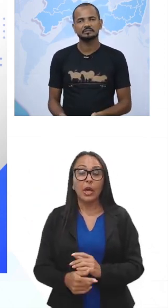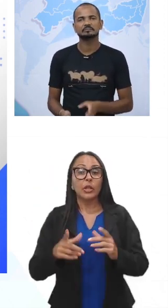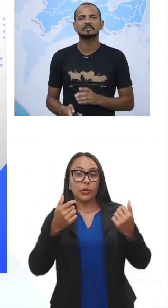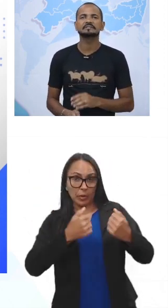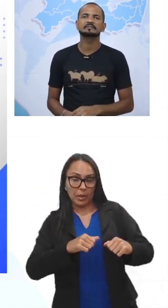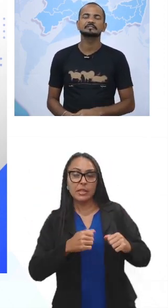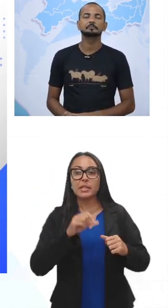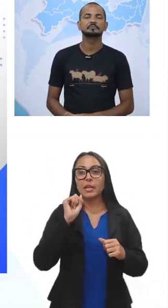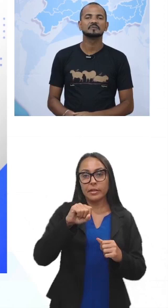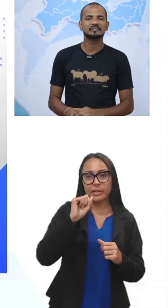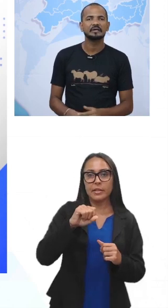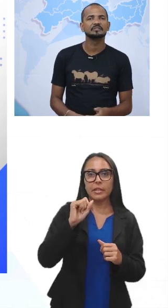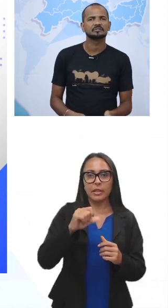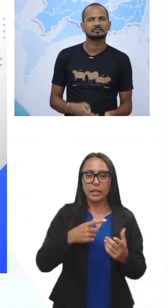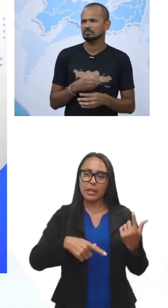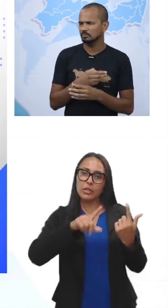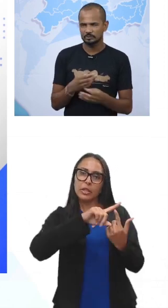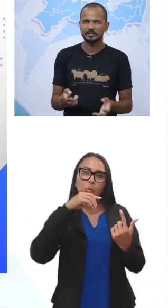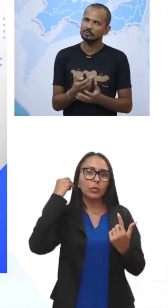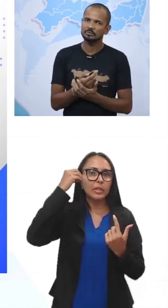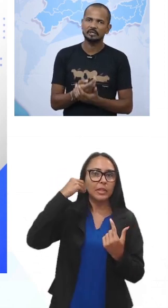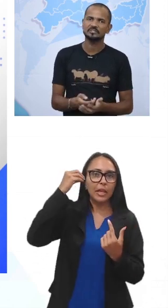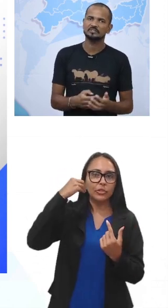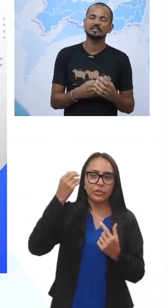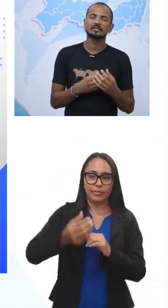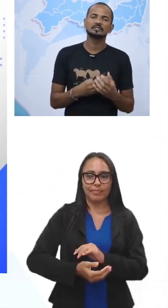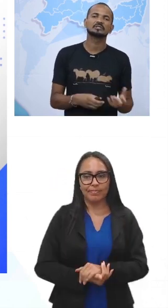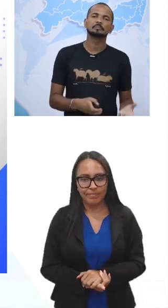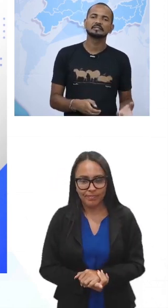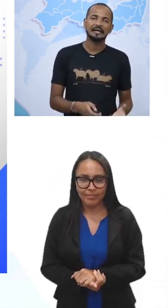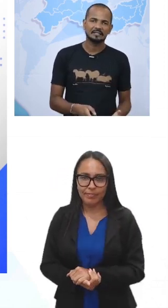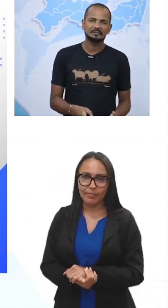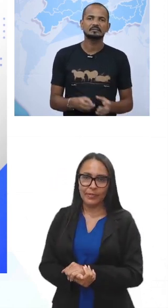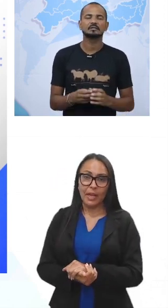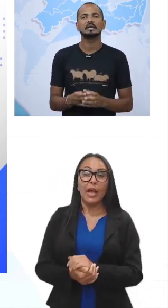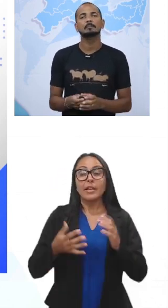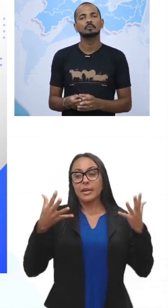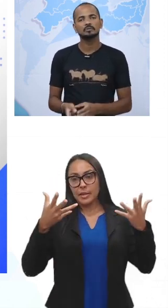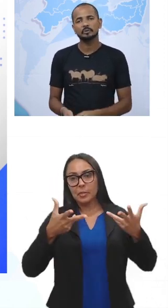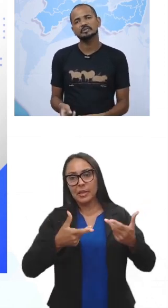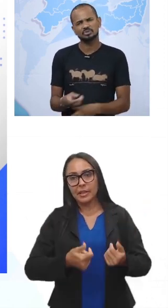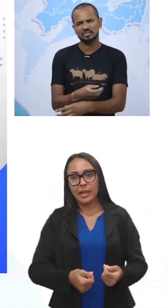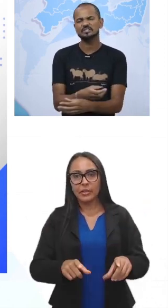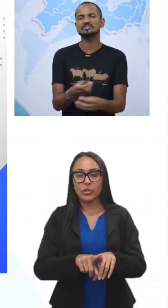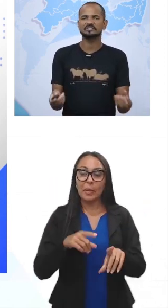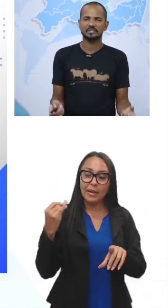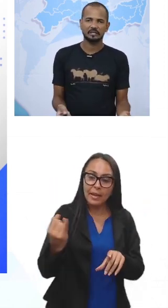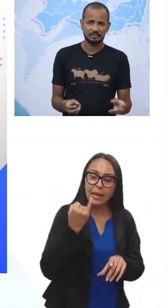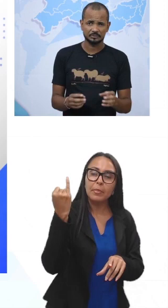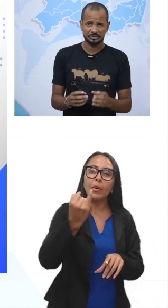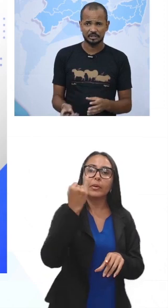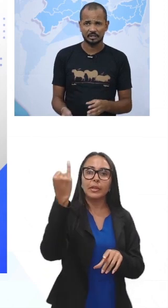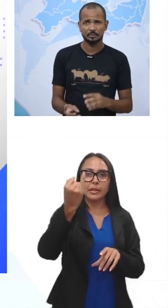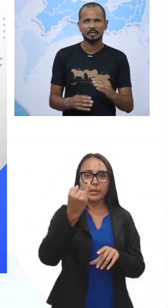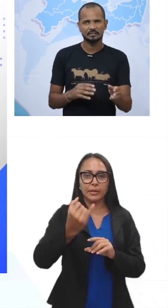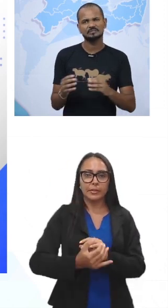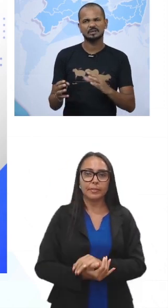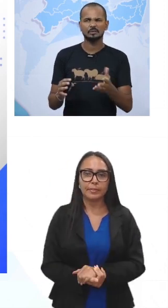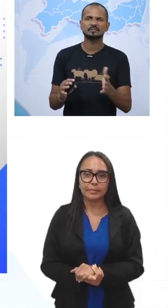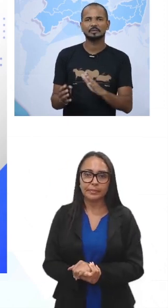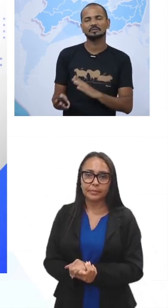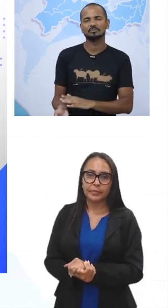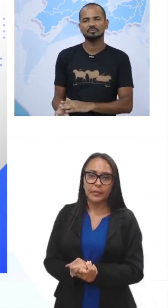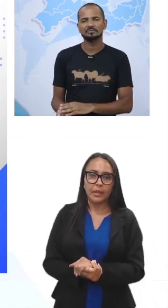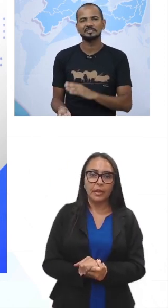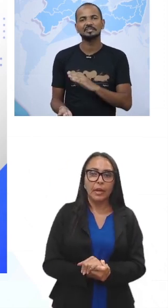sim, desse tipo de teste, resumindo, teste, de usabilidade, é muito importante, testes em geral, esse